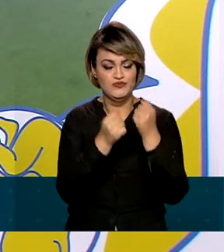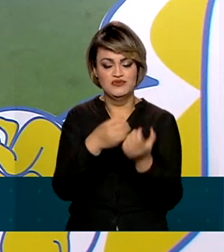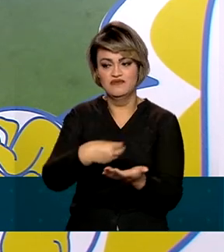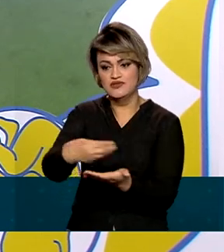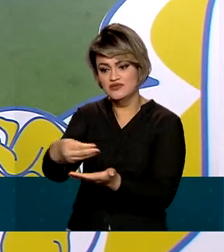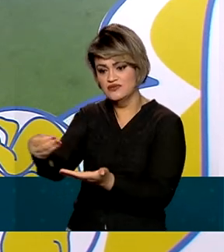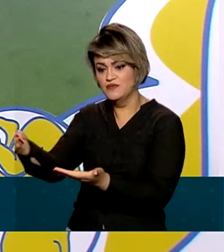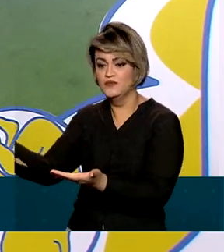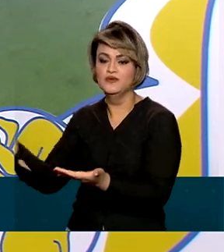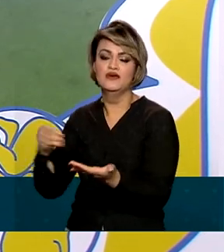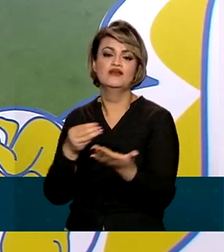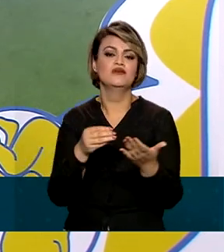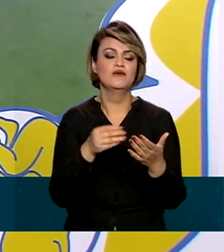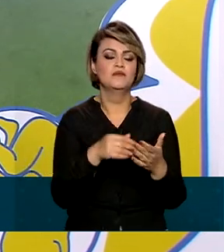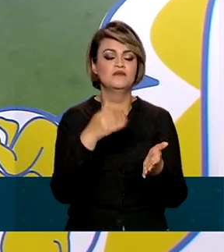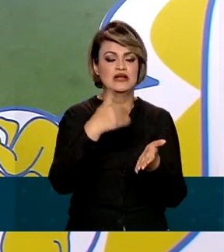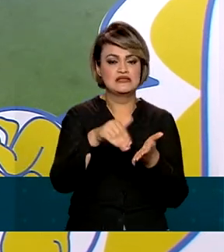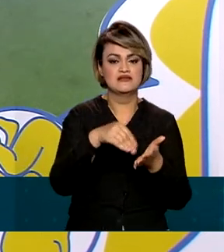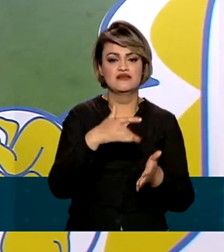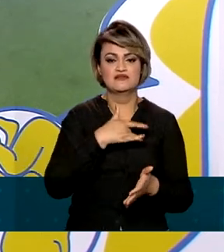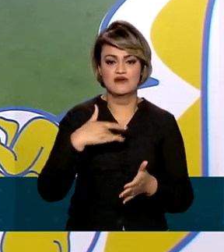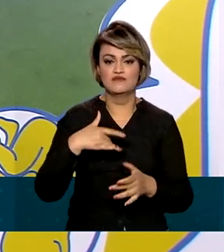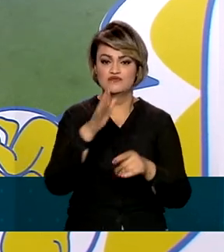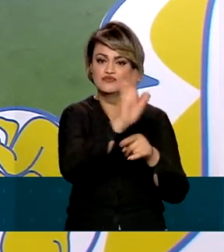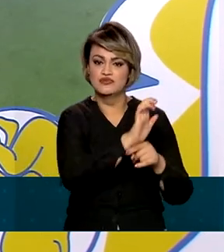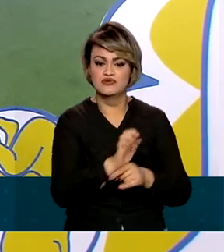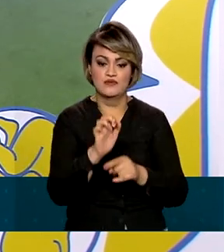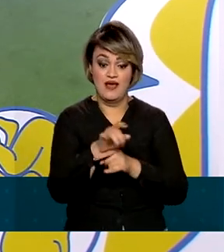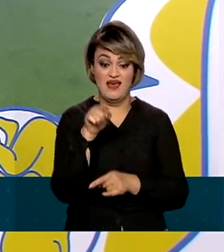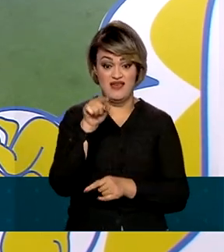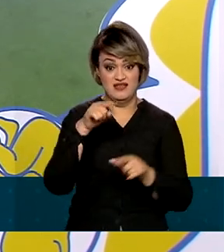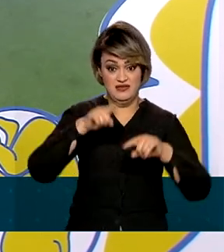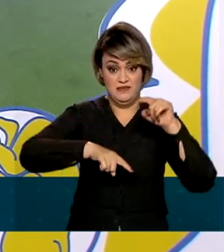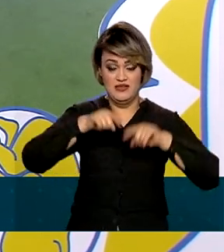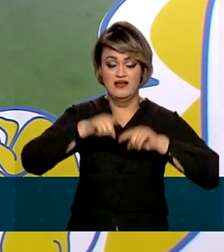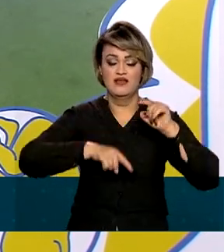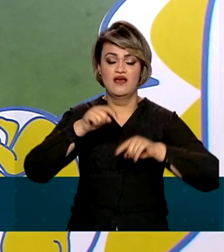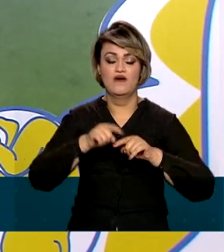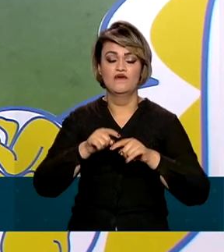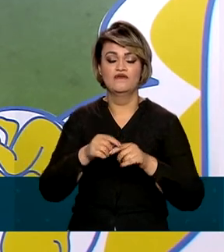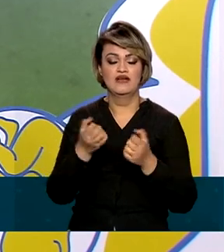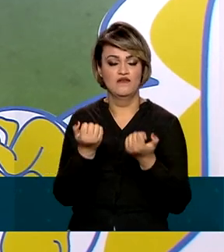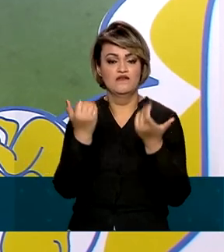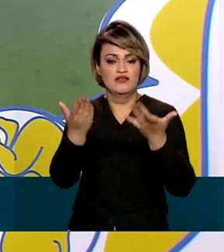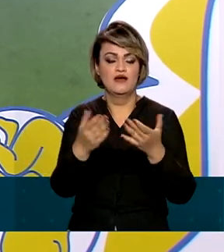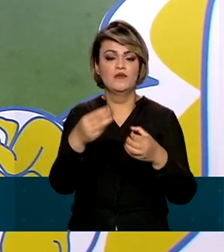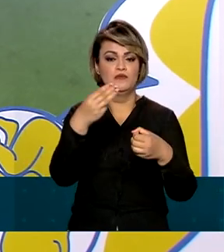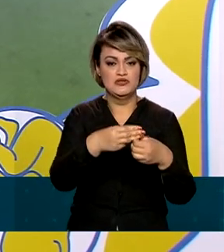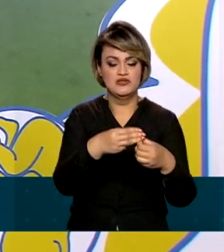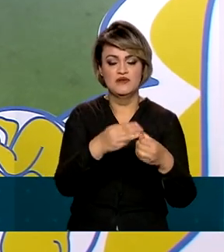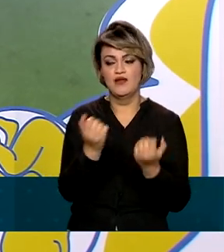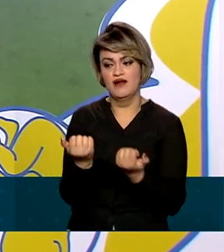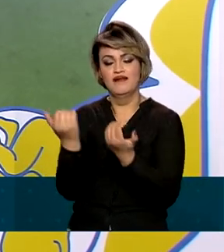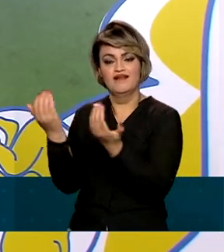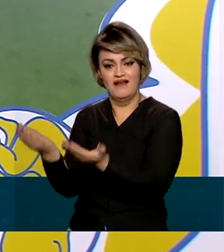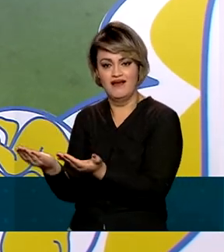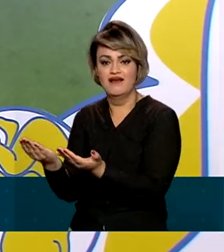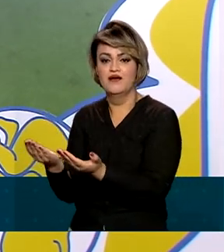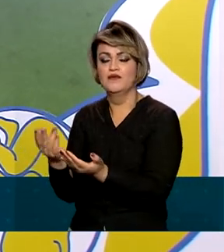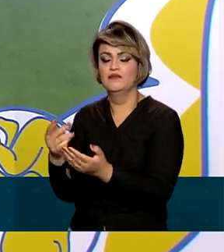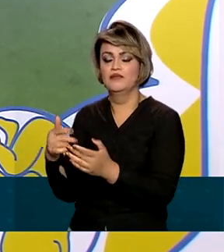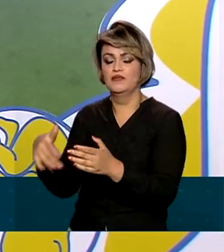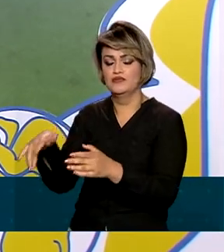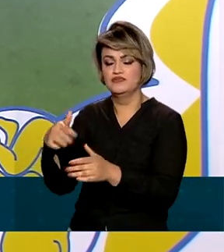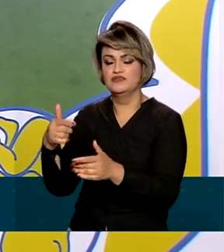distribuídos para as Secretarias de Saúde dos Estados. O material vai ser repassado para os municípios, que vão entregar as cadernetas para os